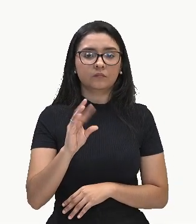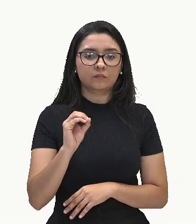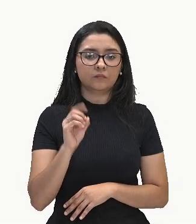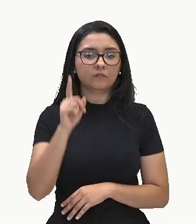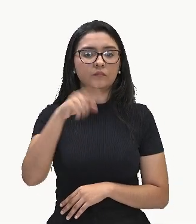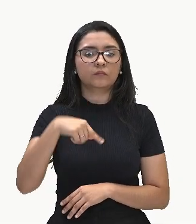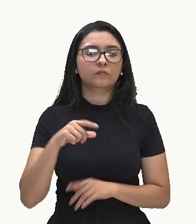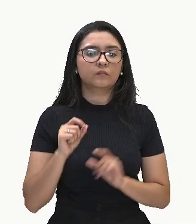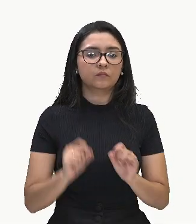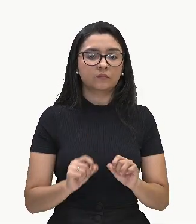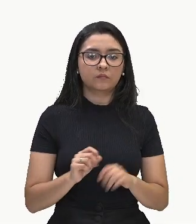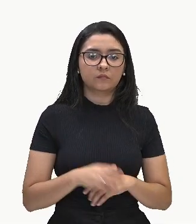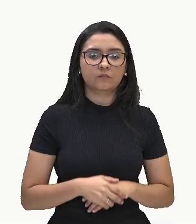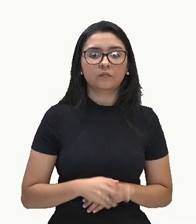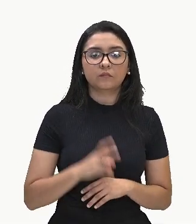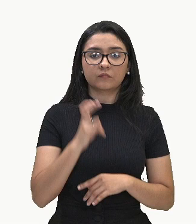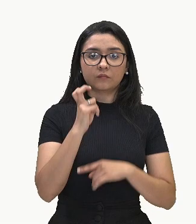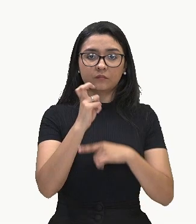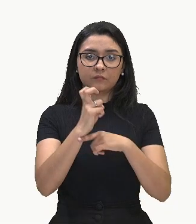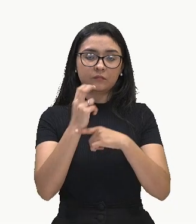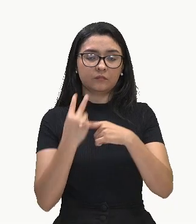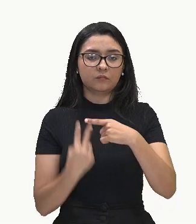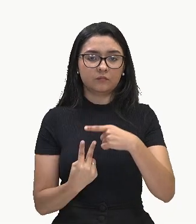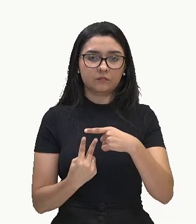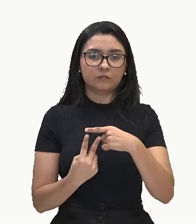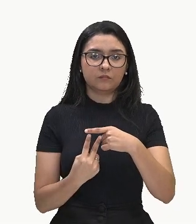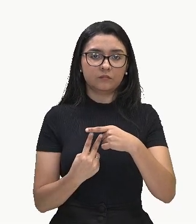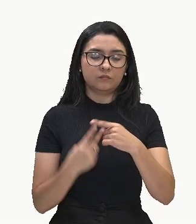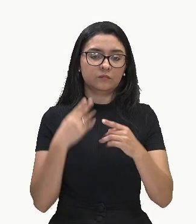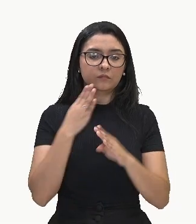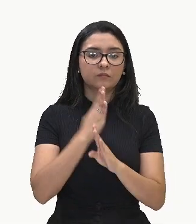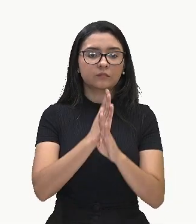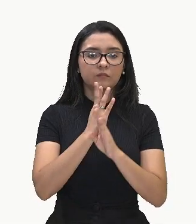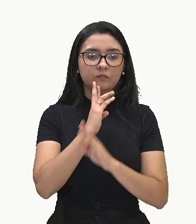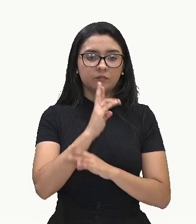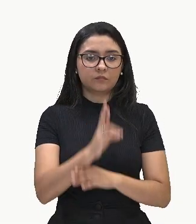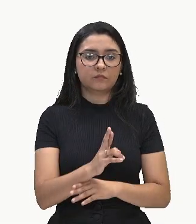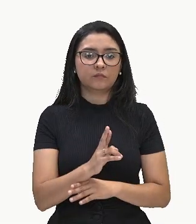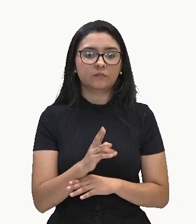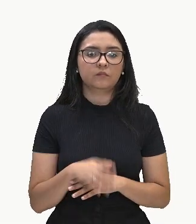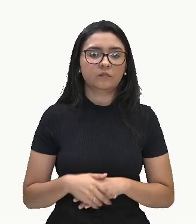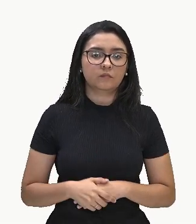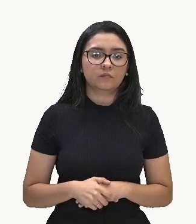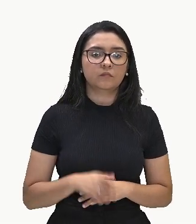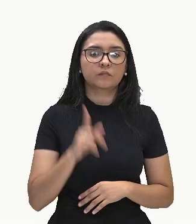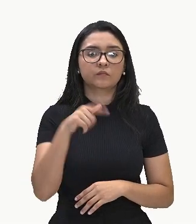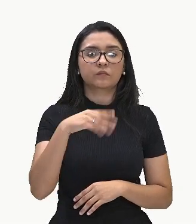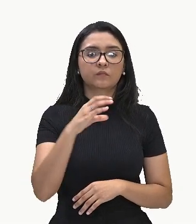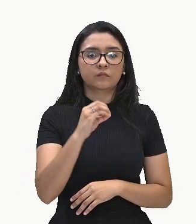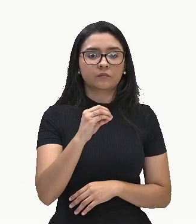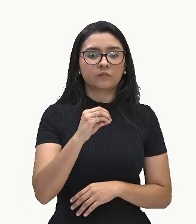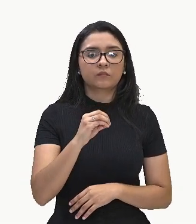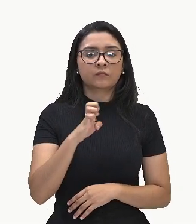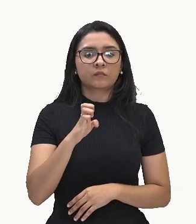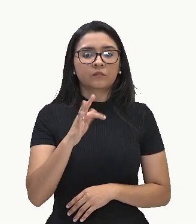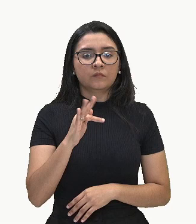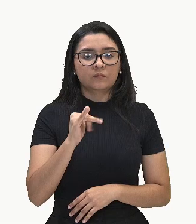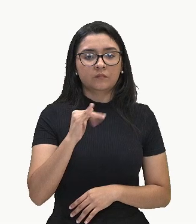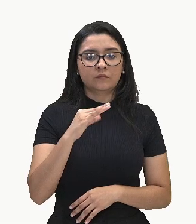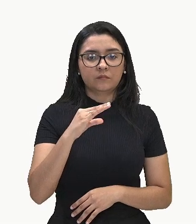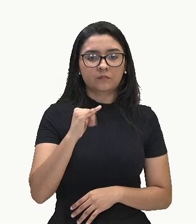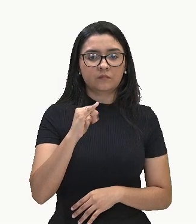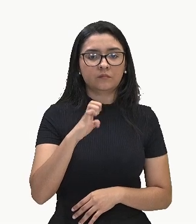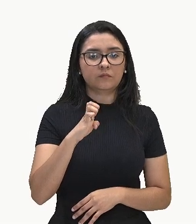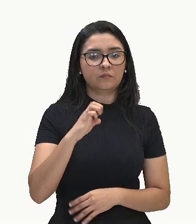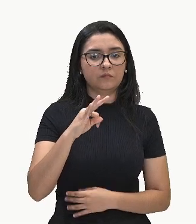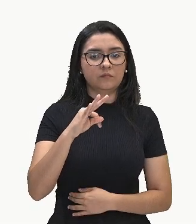5 sobre 2. e os demais são os coeficientes do polinômio